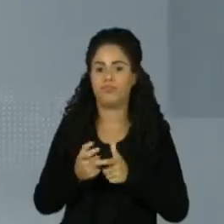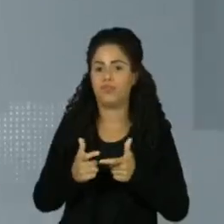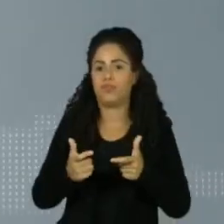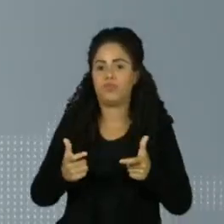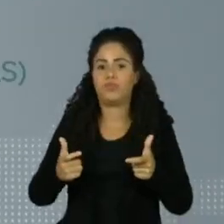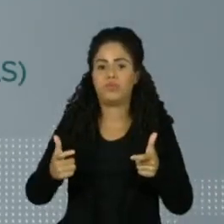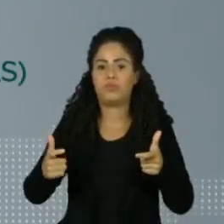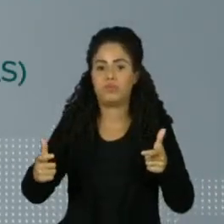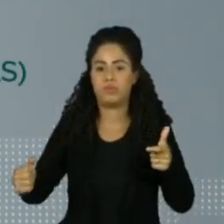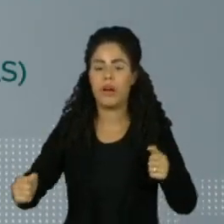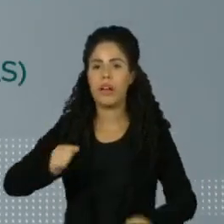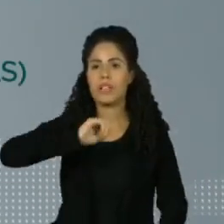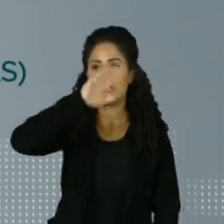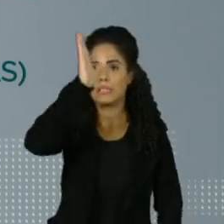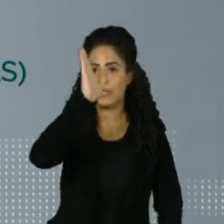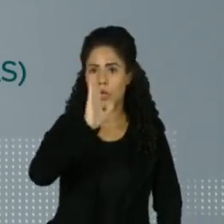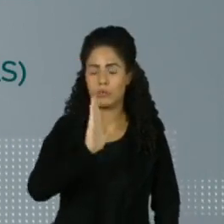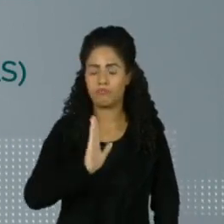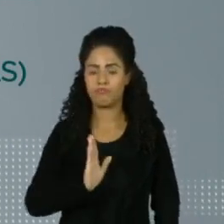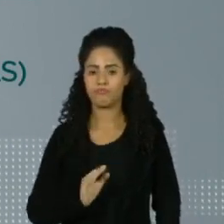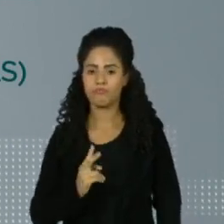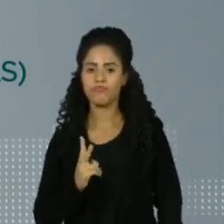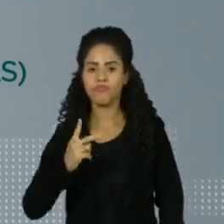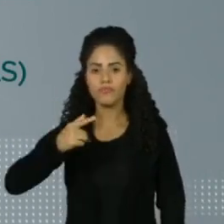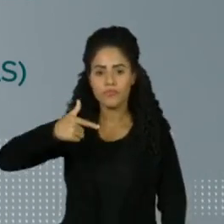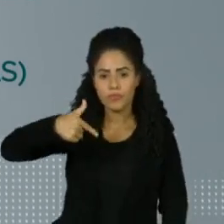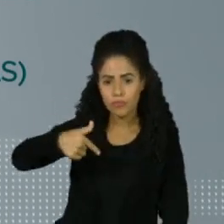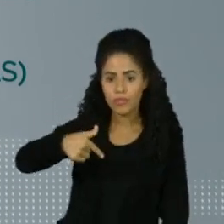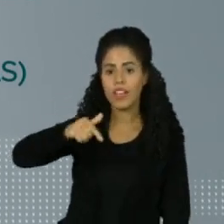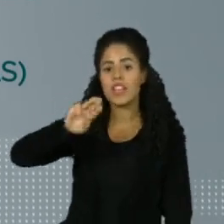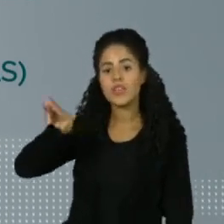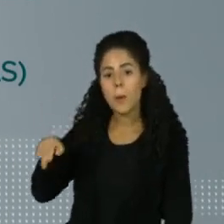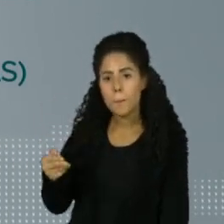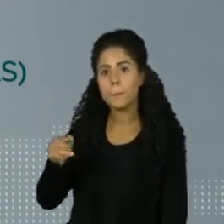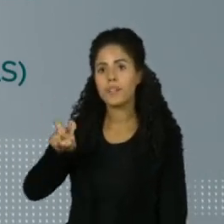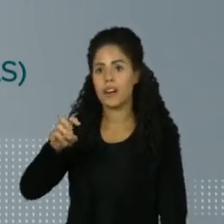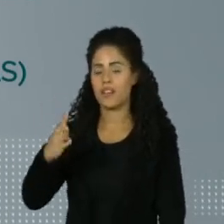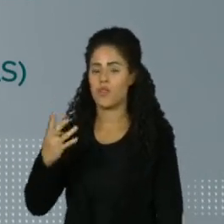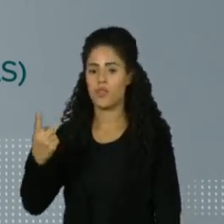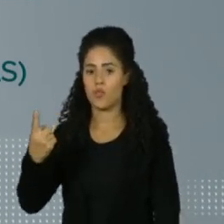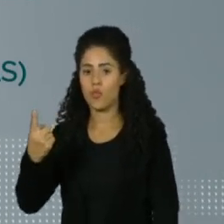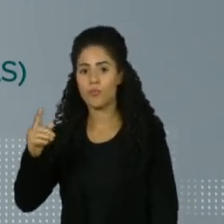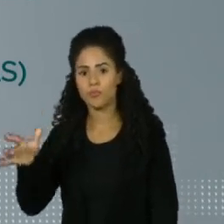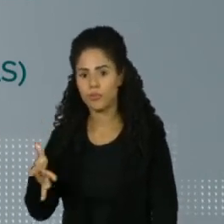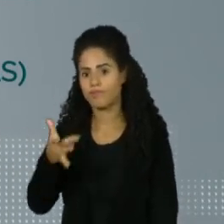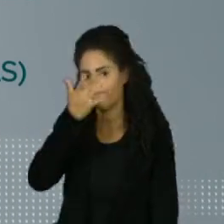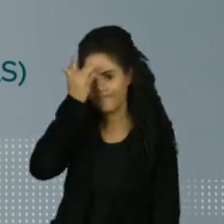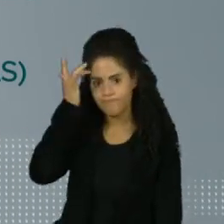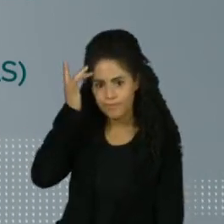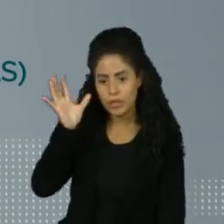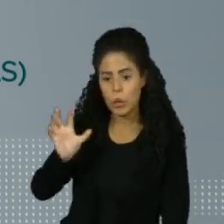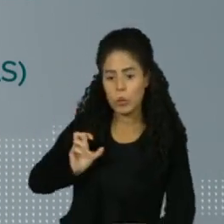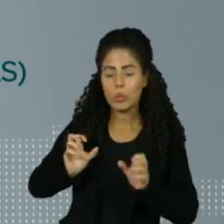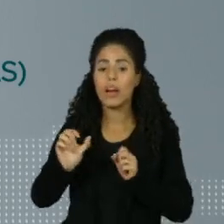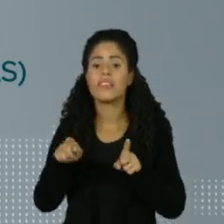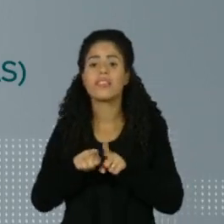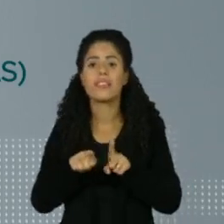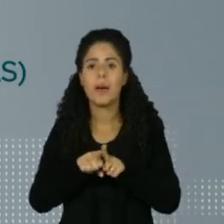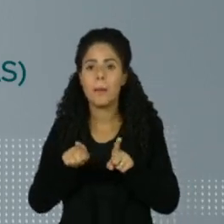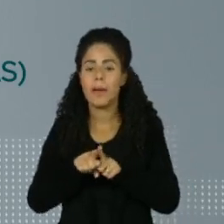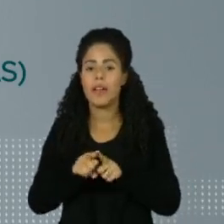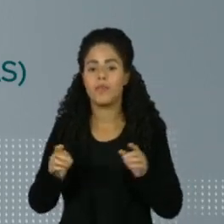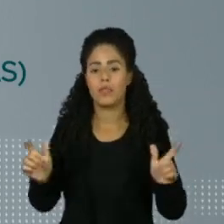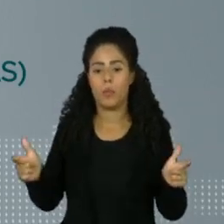O Brasil ultrapassou o total de 27 milhões e 500 mil infectados, mas vem apresentando